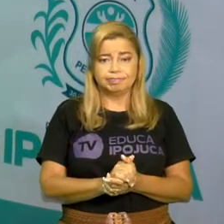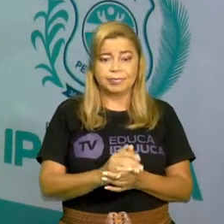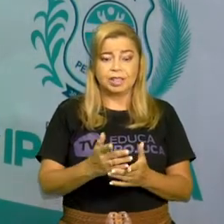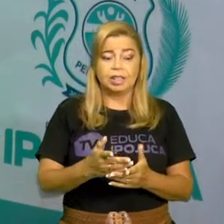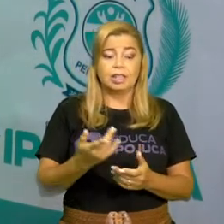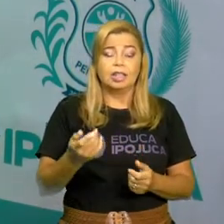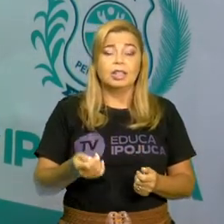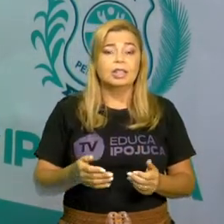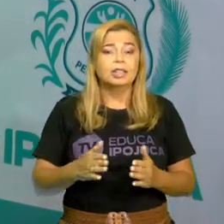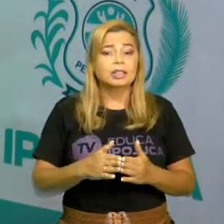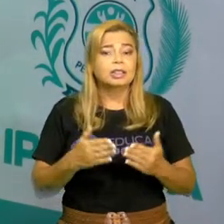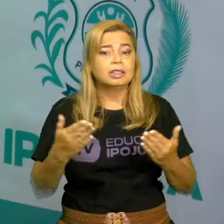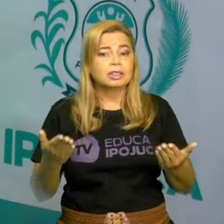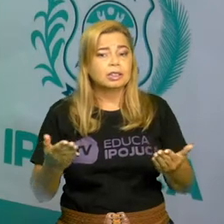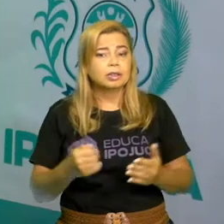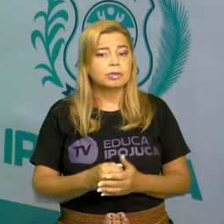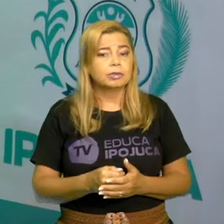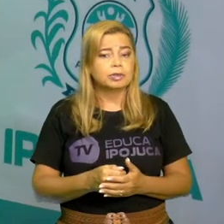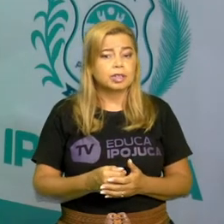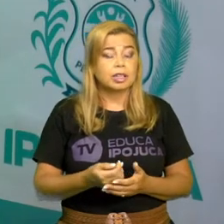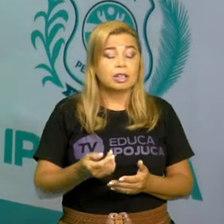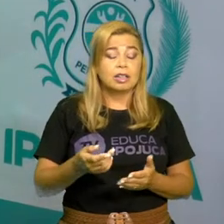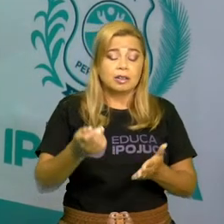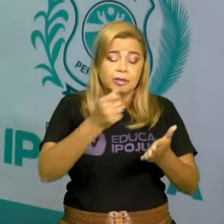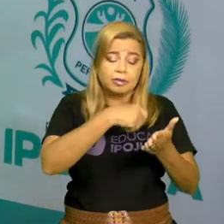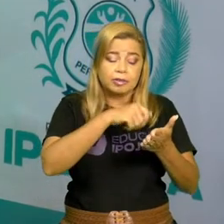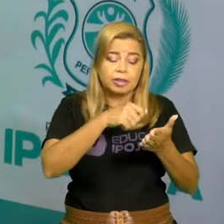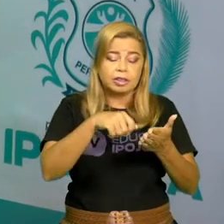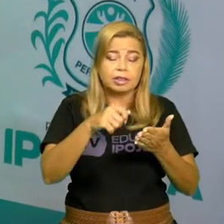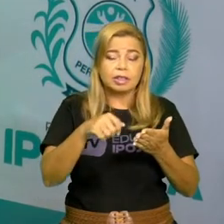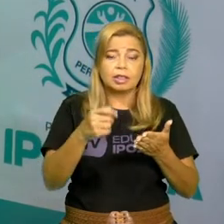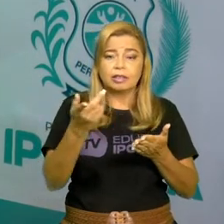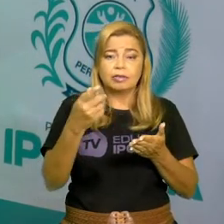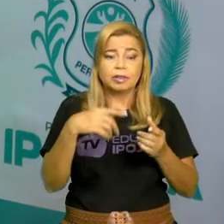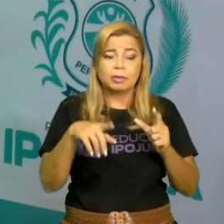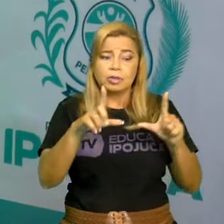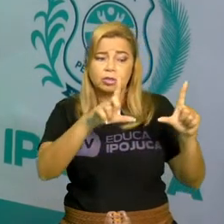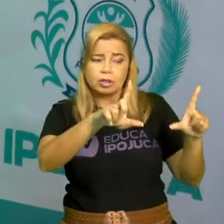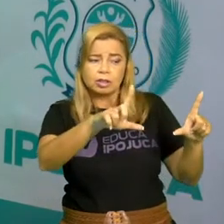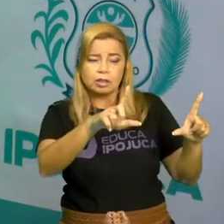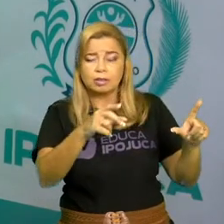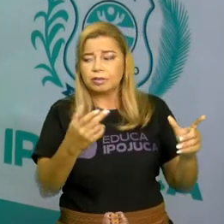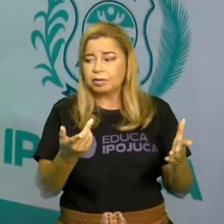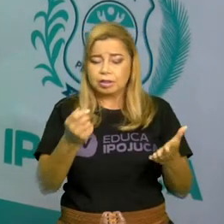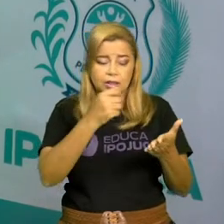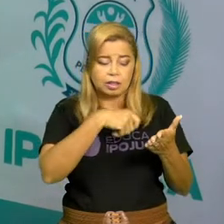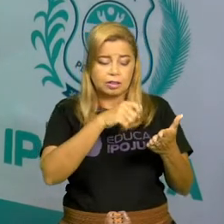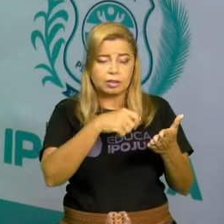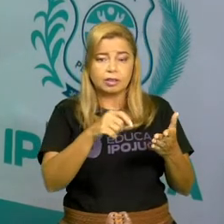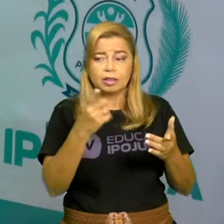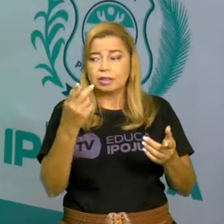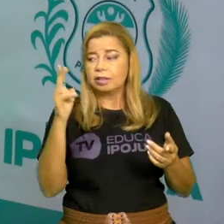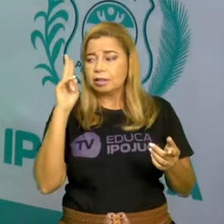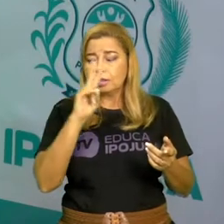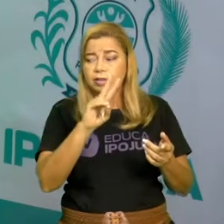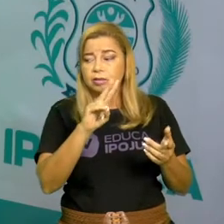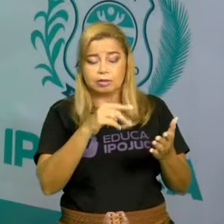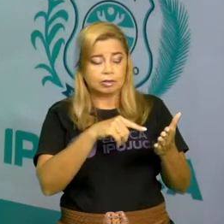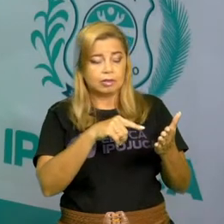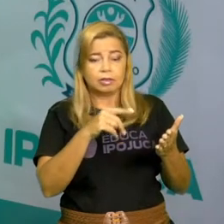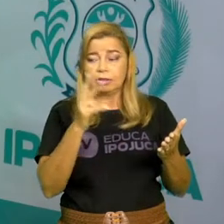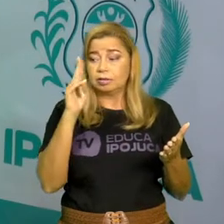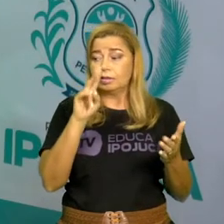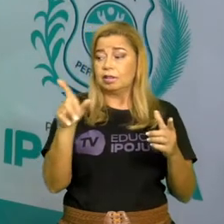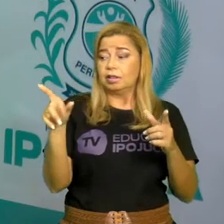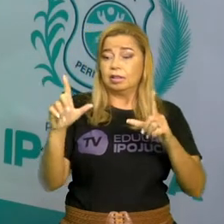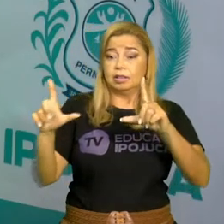para outra e atraso aquilo que eu estou fazendo. Então é muito importante a gente entender que na ordem